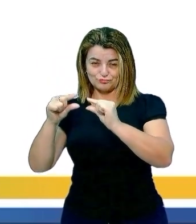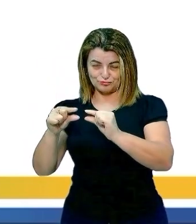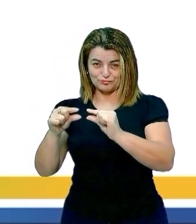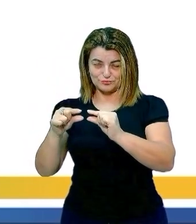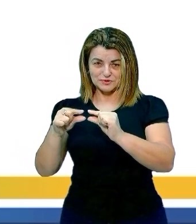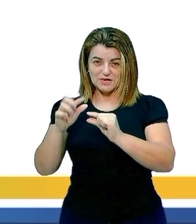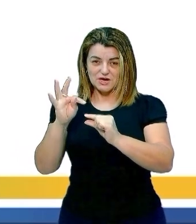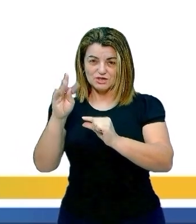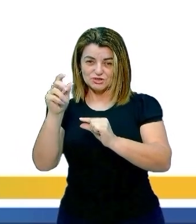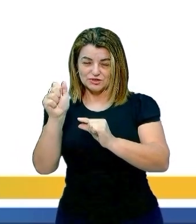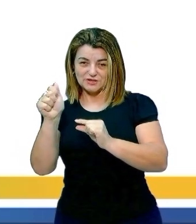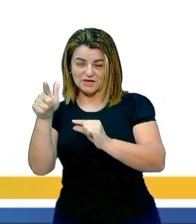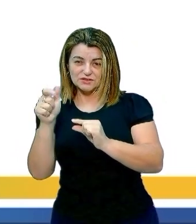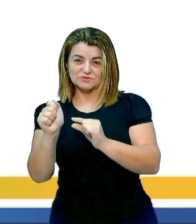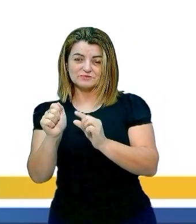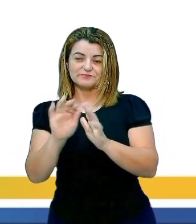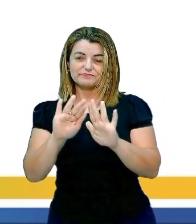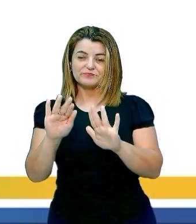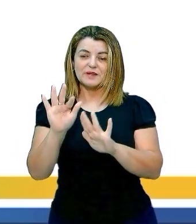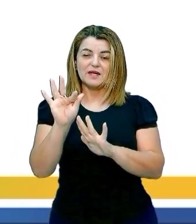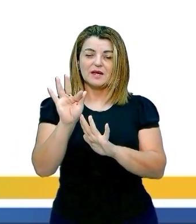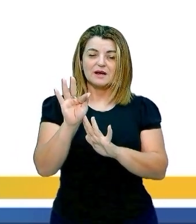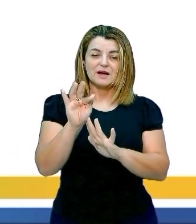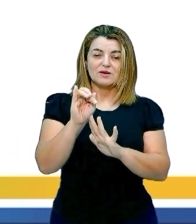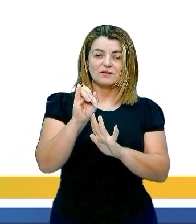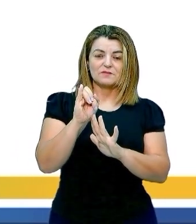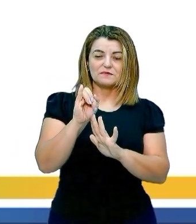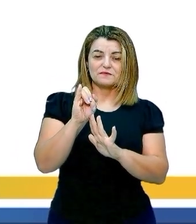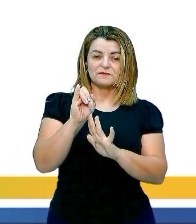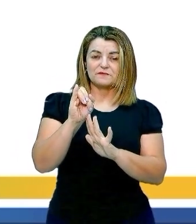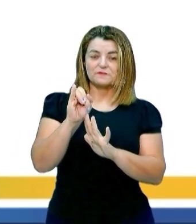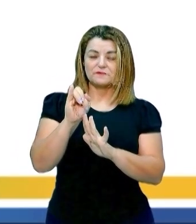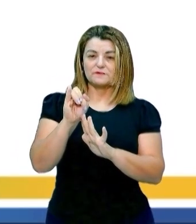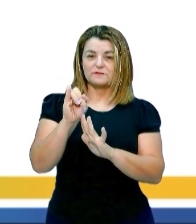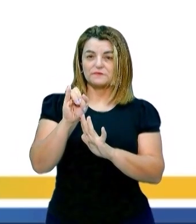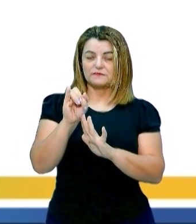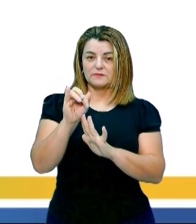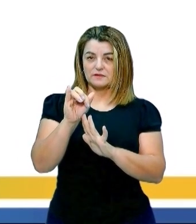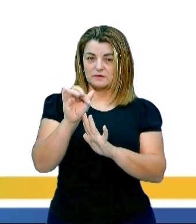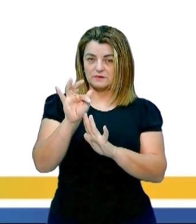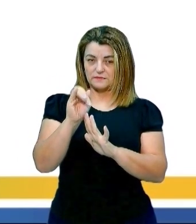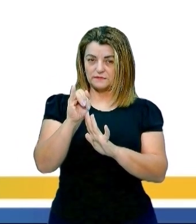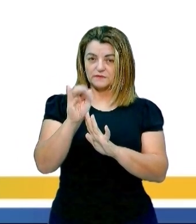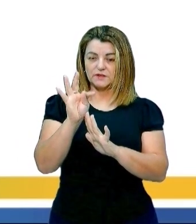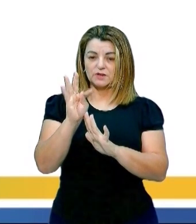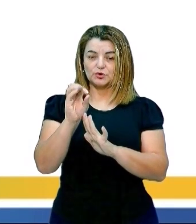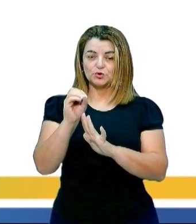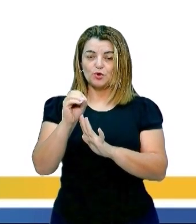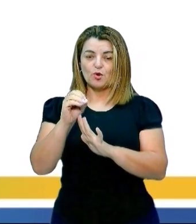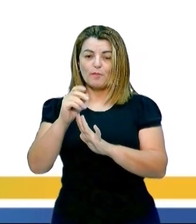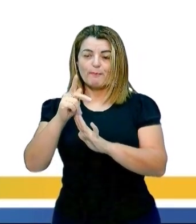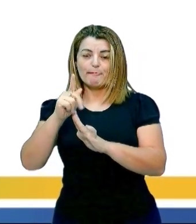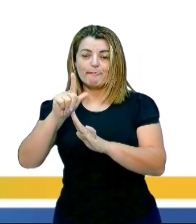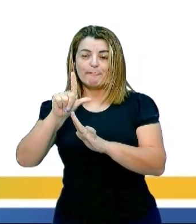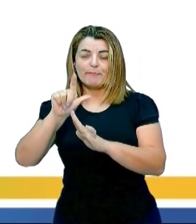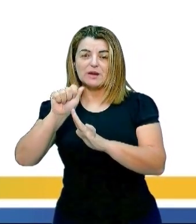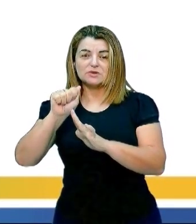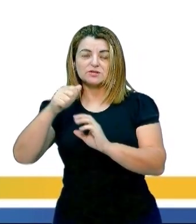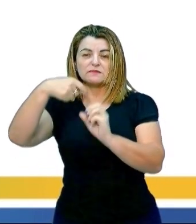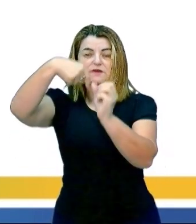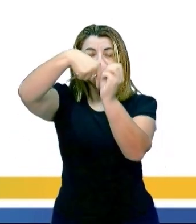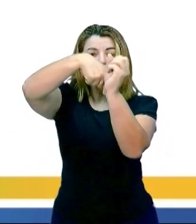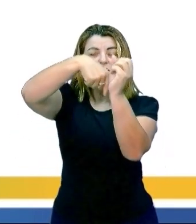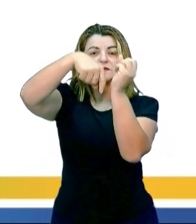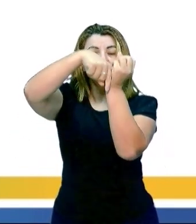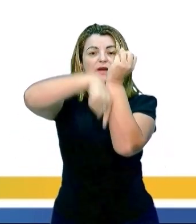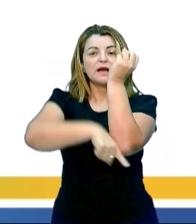fitoplâncton. Fitoplâncton são as algas que realizam a fotossíntese que estão dentro do